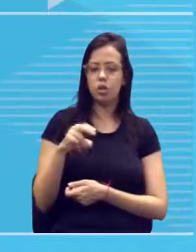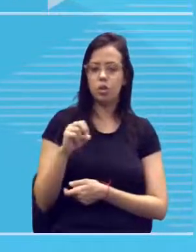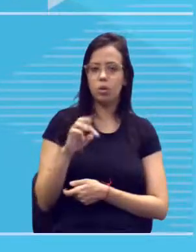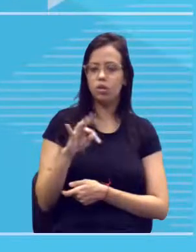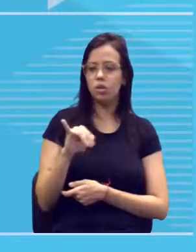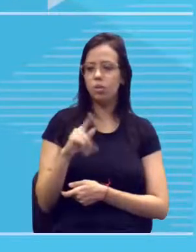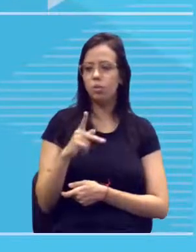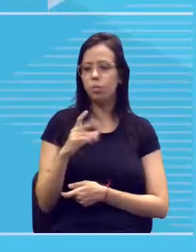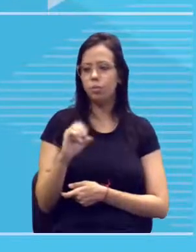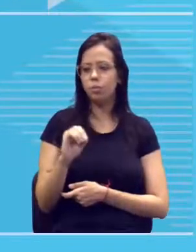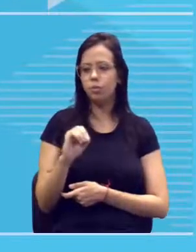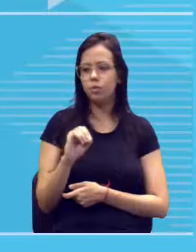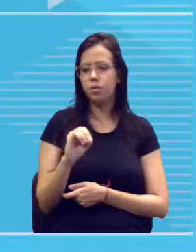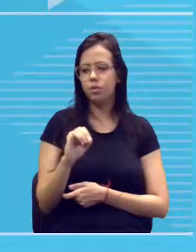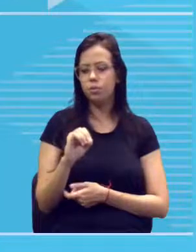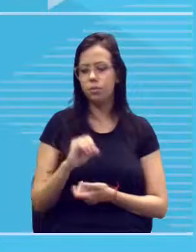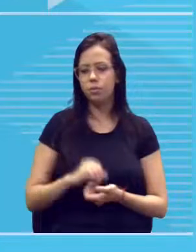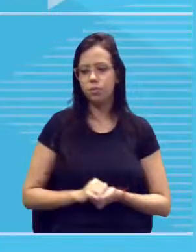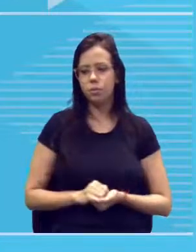Tá? Quem são eles?